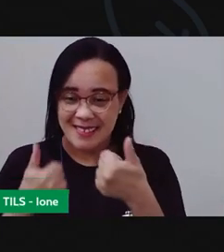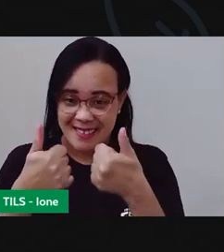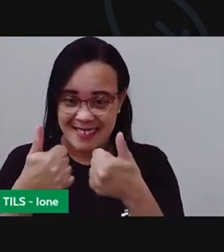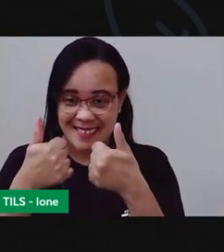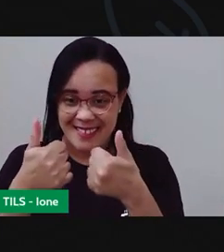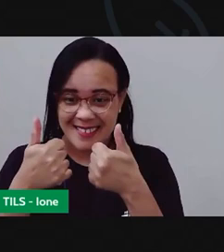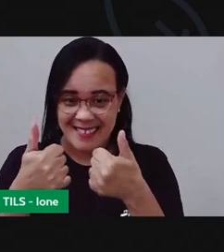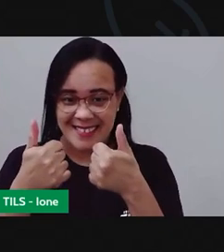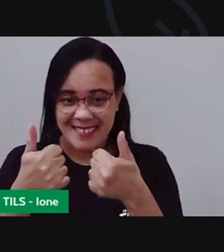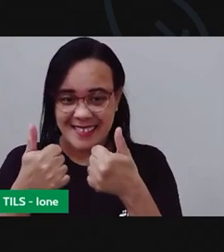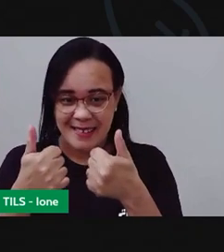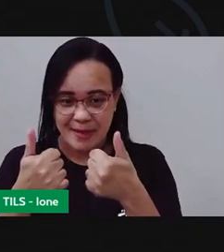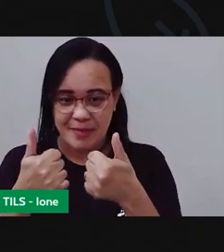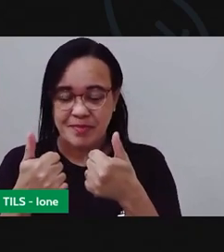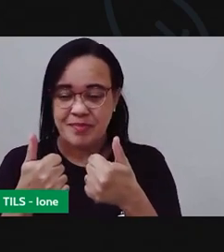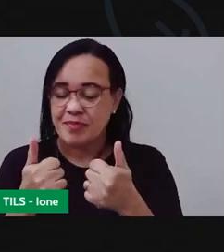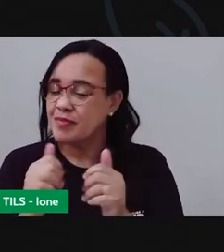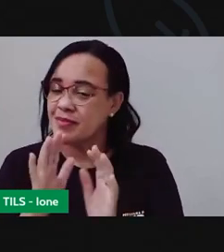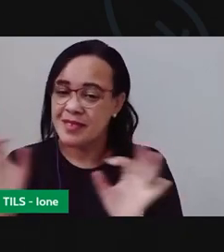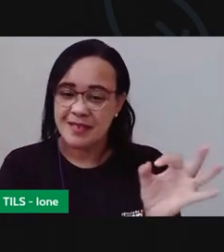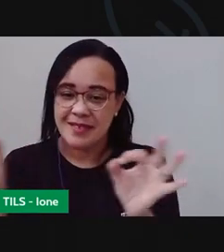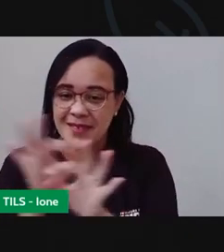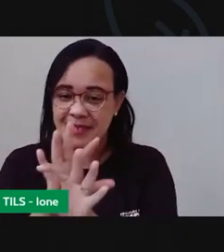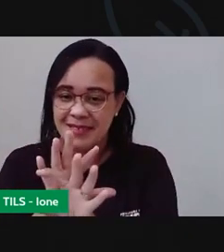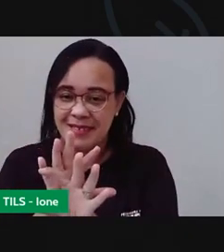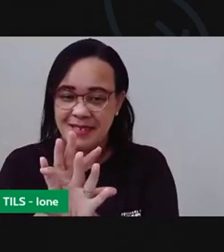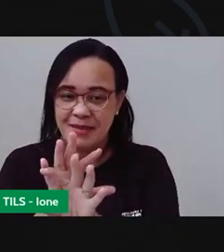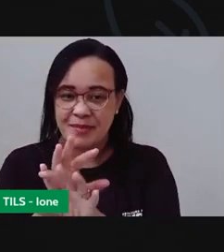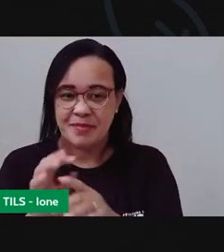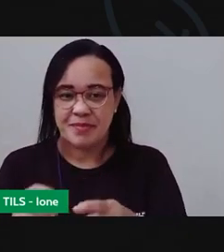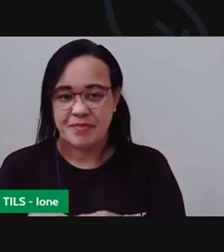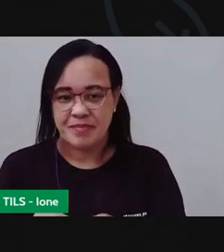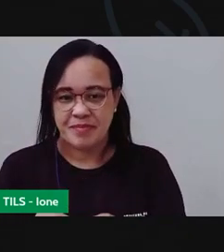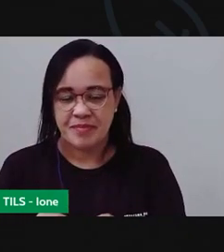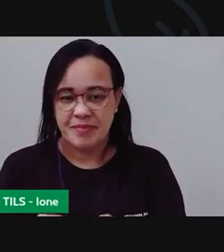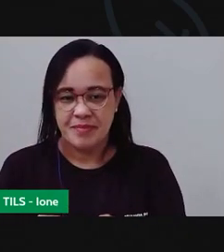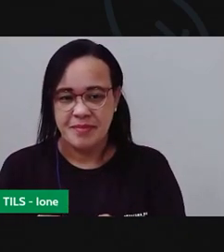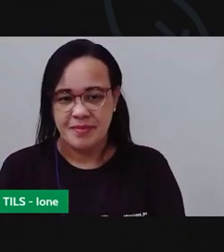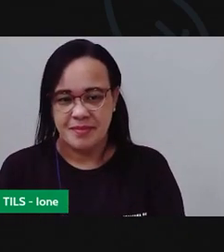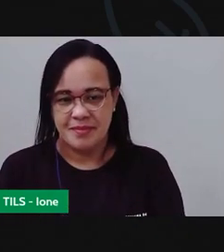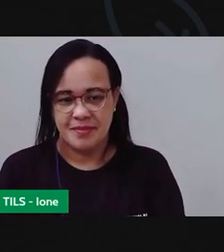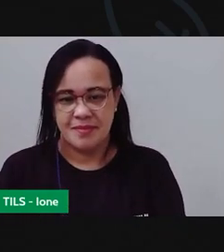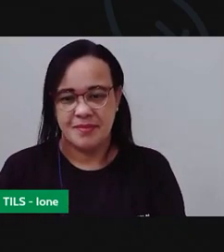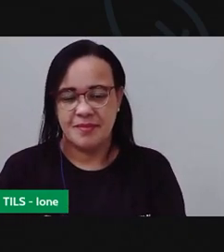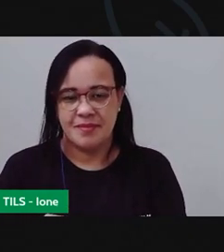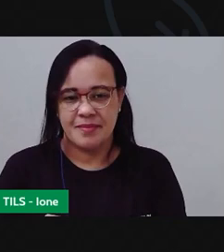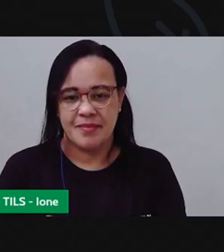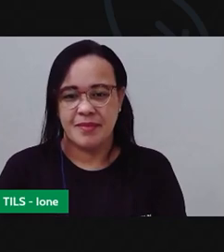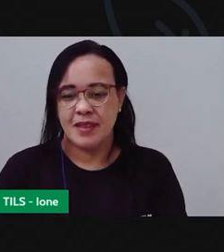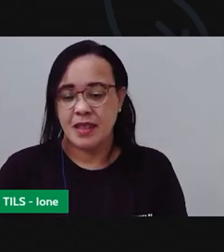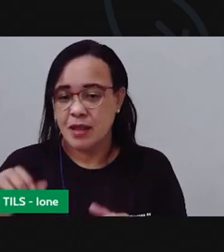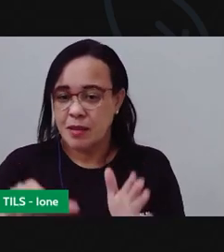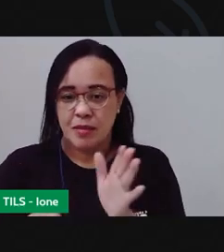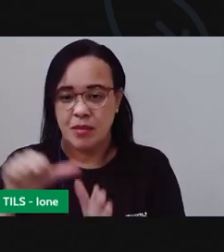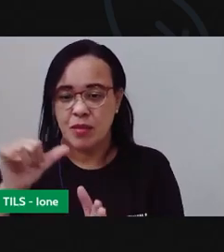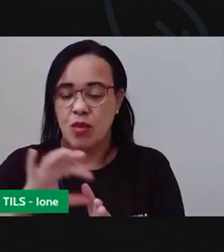a composteira já está pronta nessa primeira parte aqui vai estar